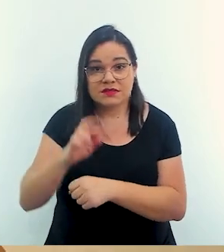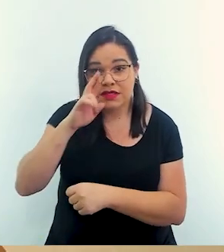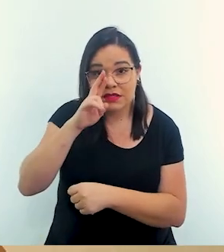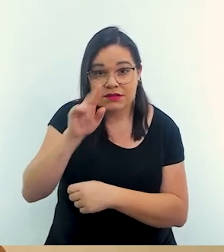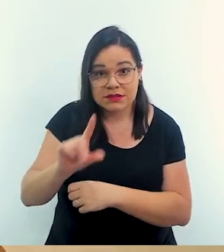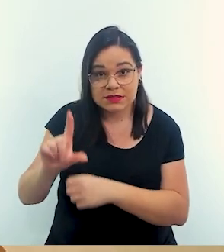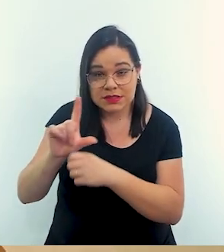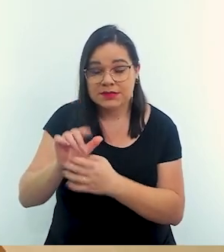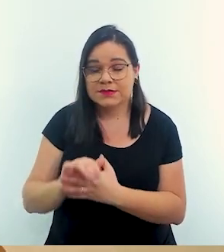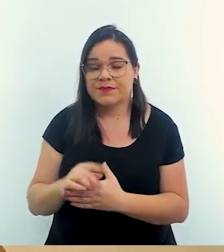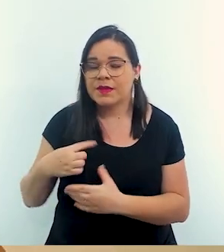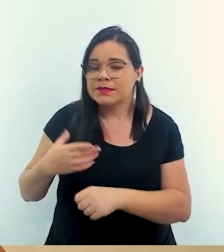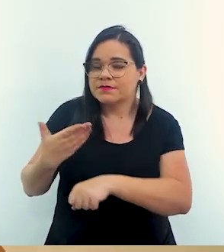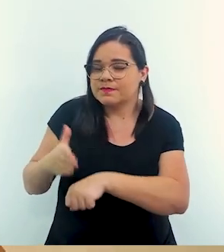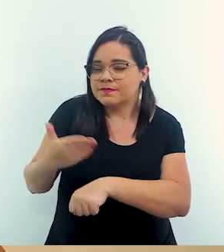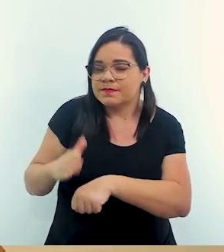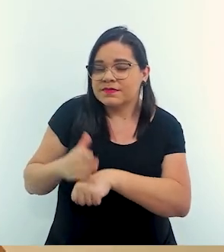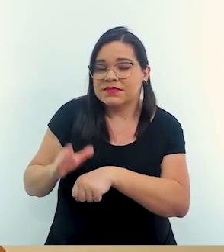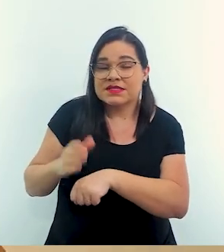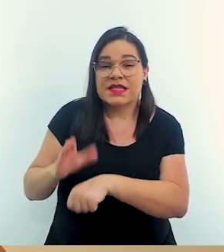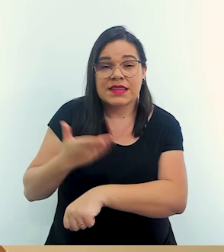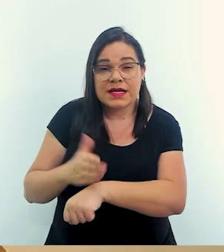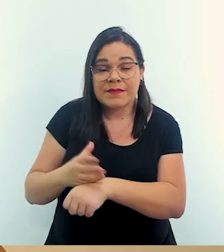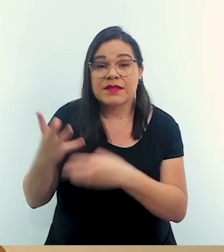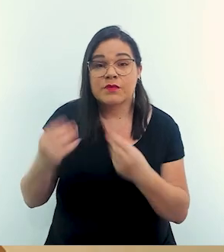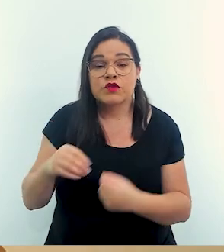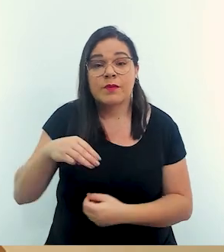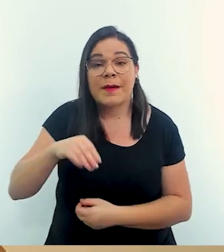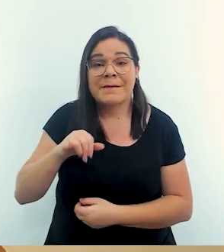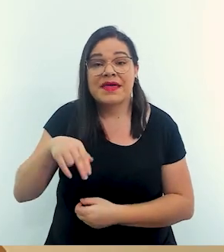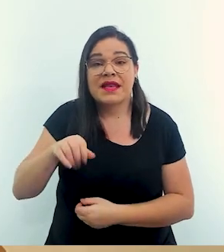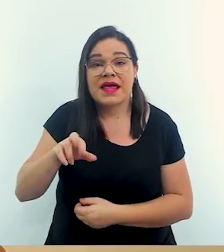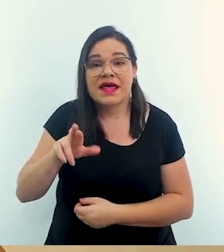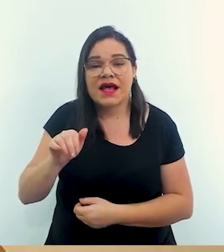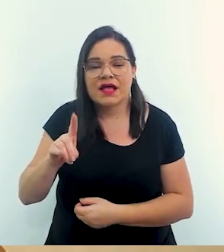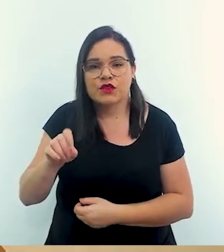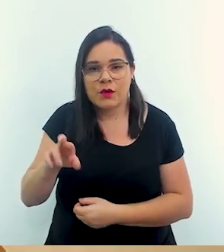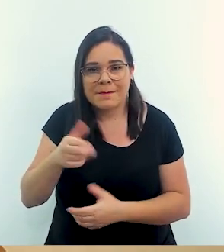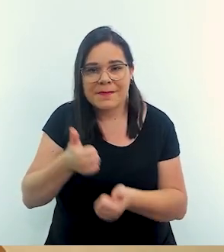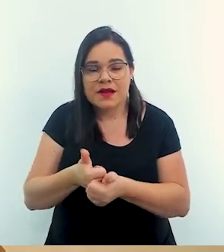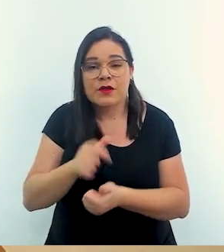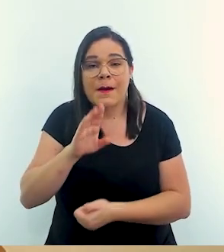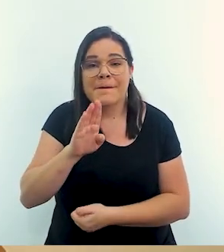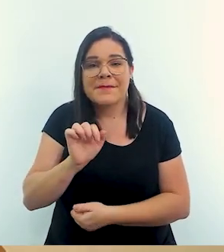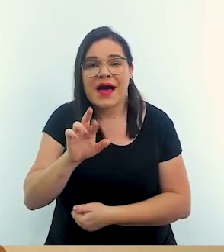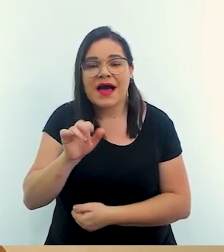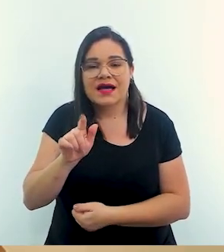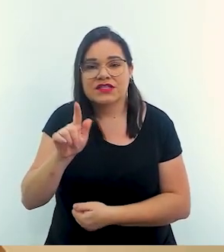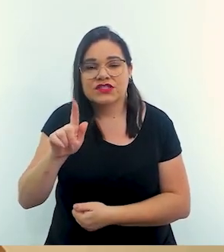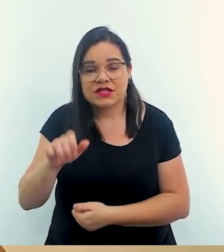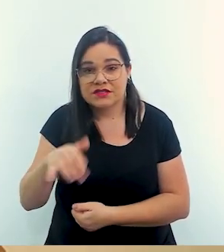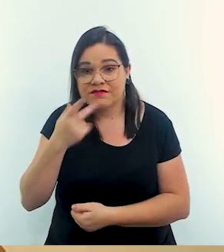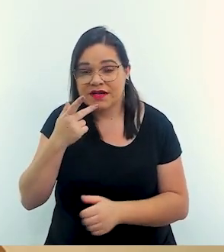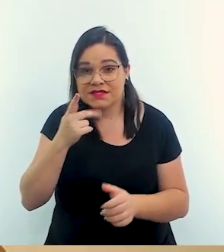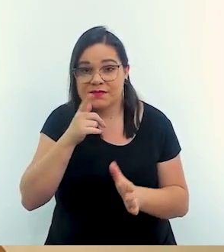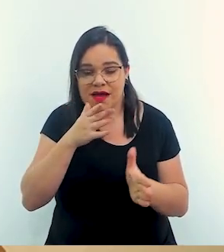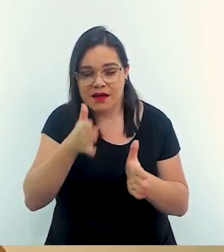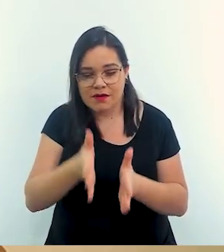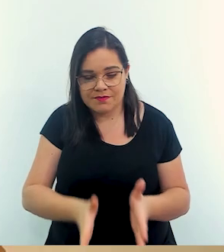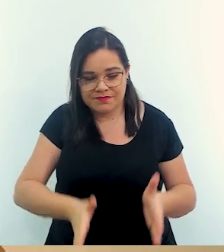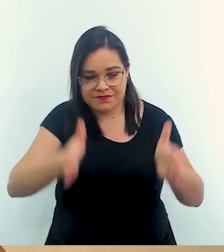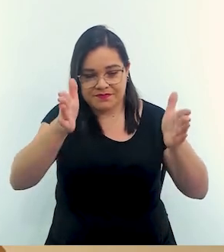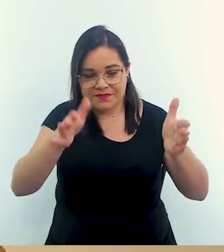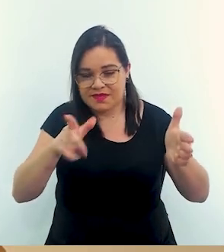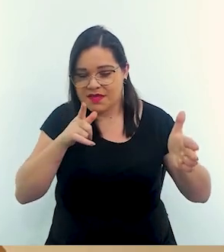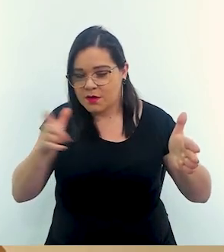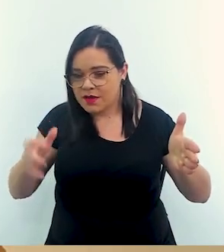e liderança a gente faz muito treinamento para mineradora em barragem uma boa prática que a gente faz é que existe uma área inundável que se